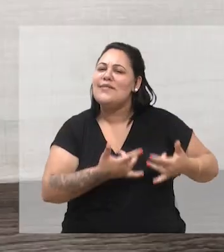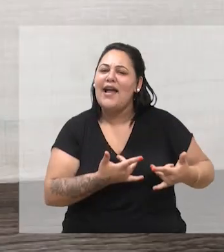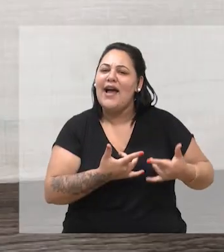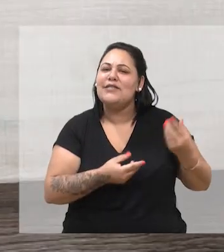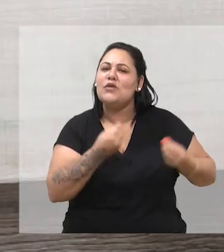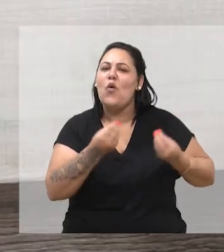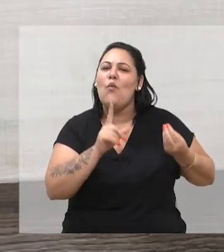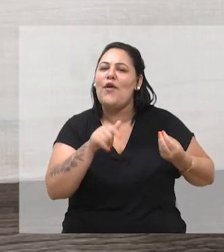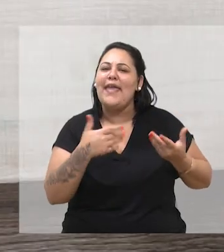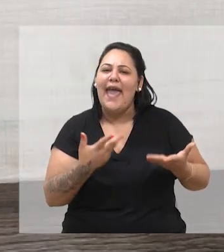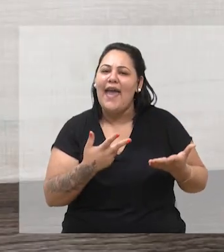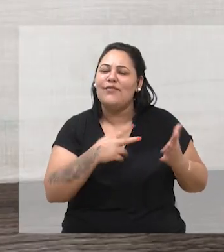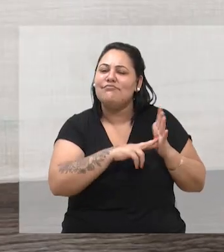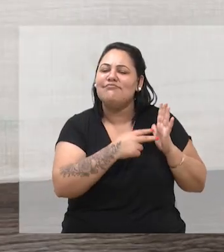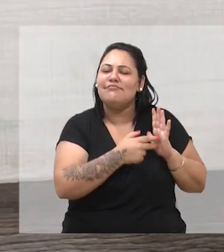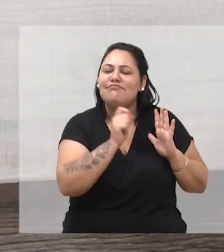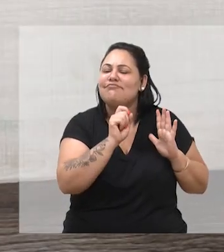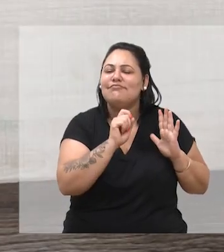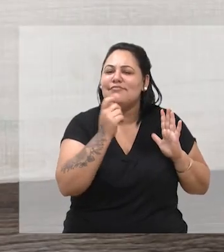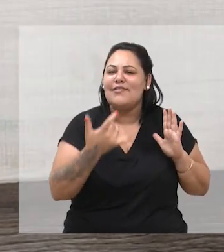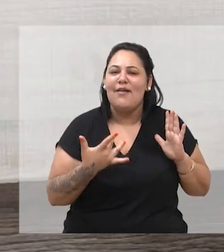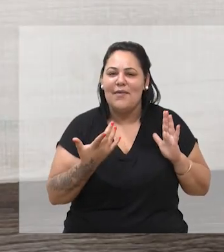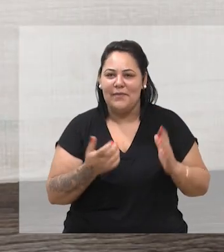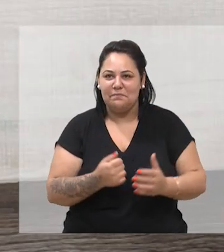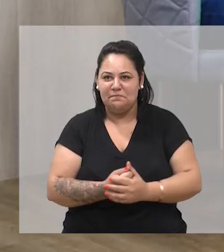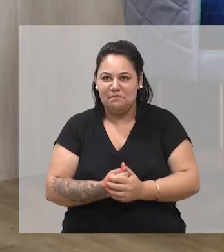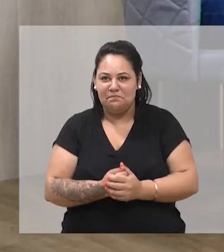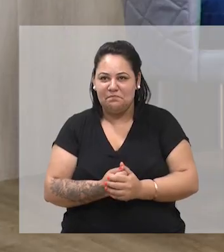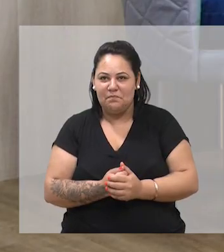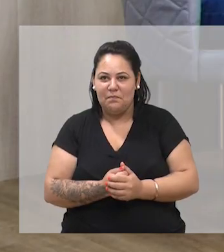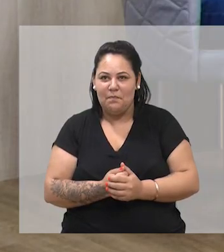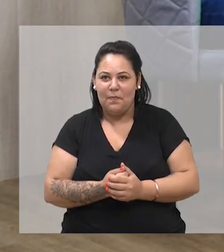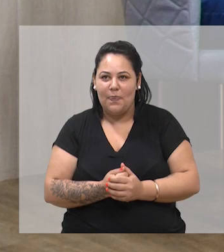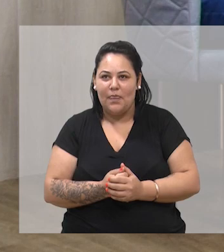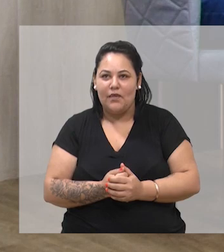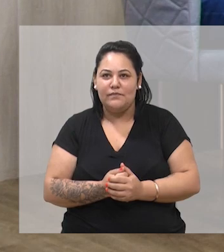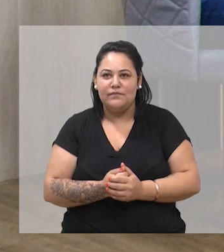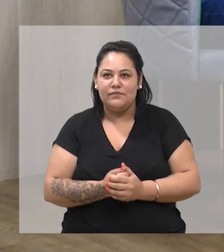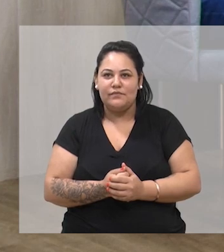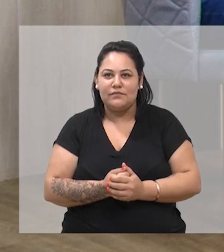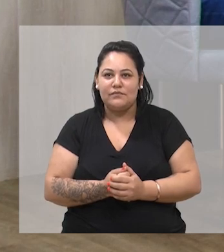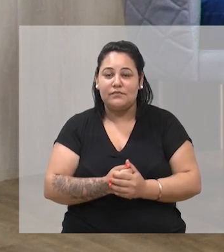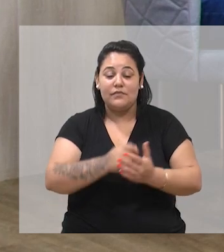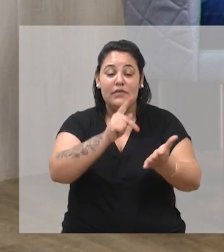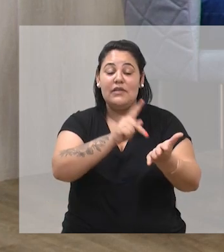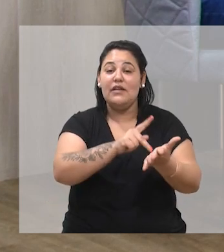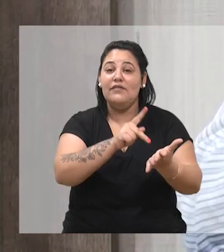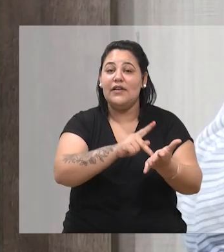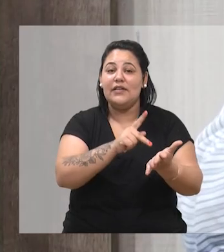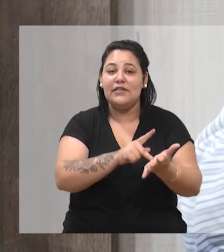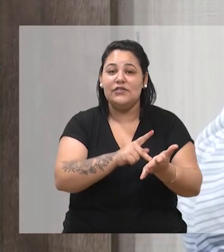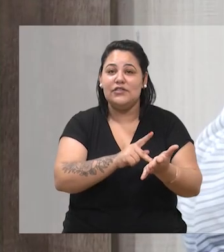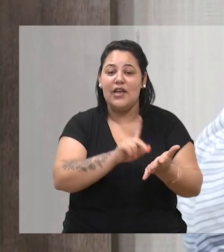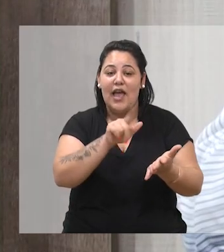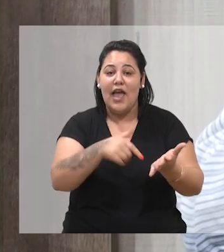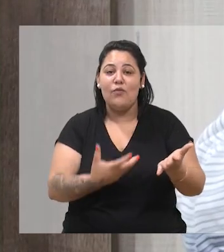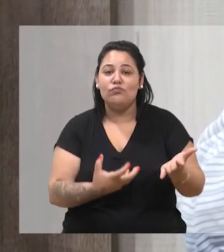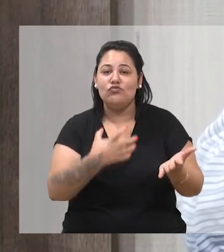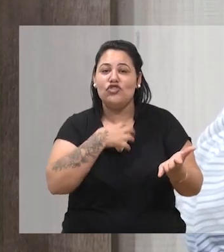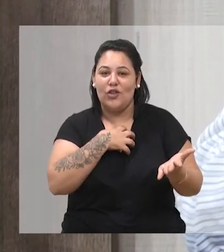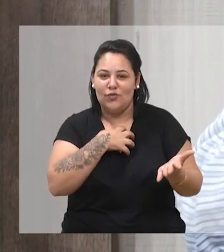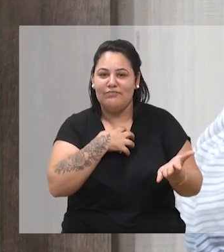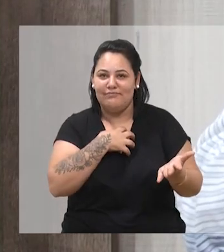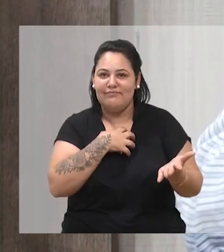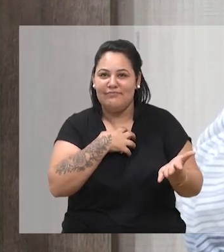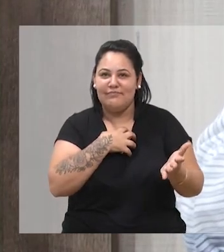Pensar. Que é uma temática adulta, de forma geral. Tu trazes o aspecto da sensibilidade, dos relacionamentos.